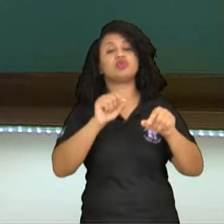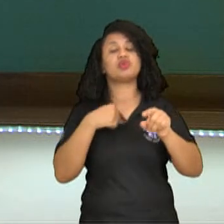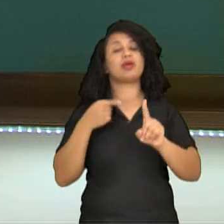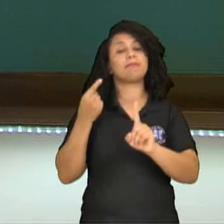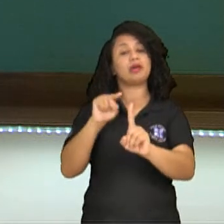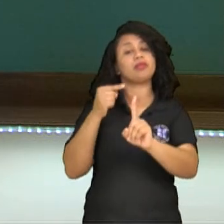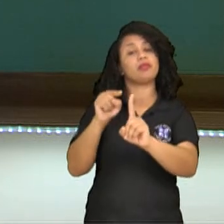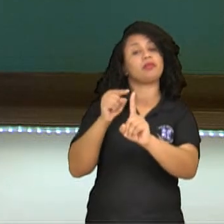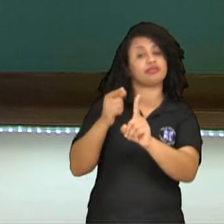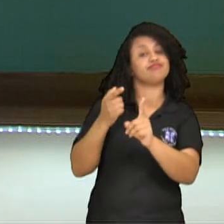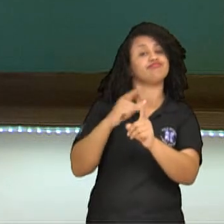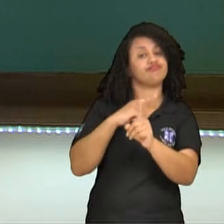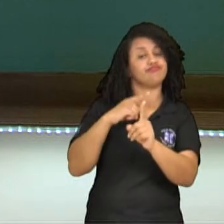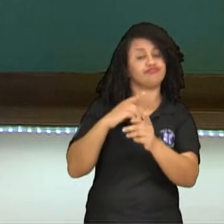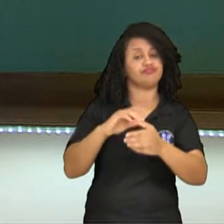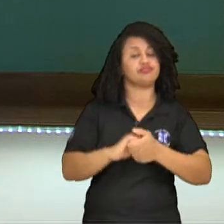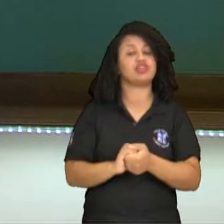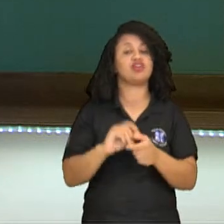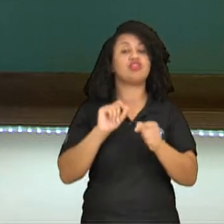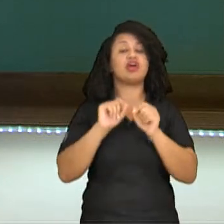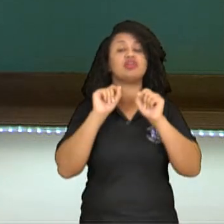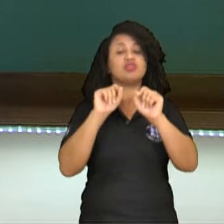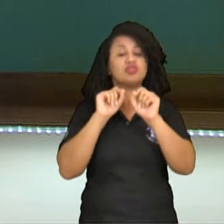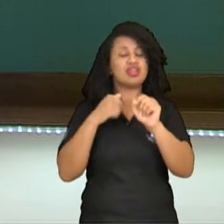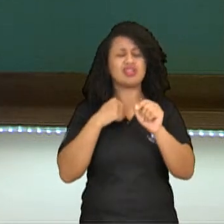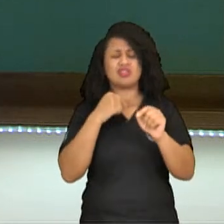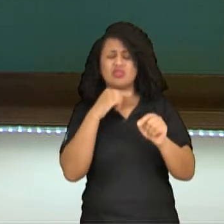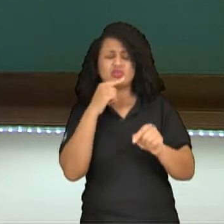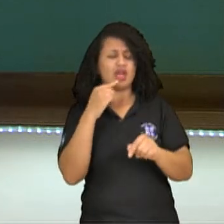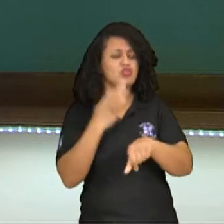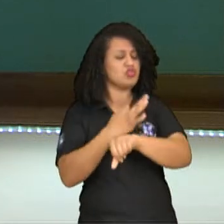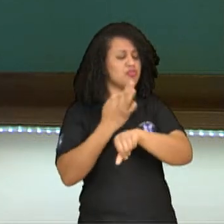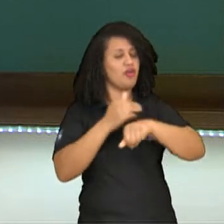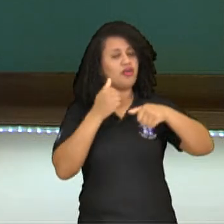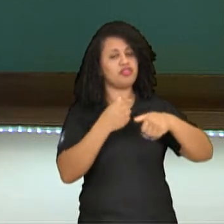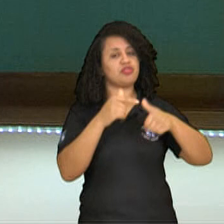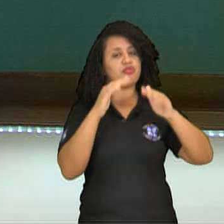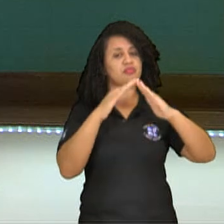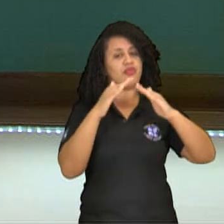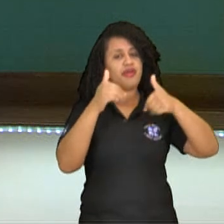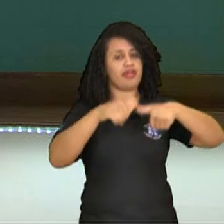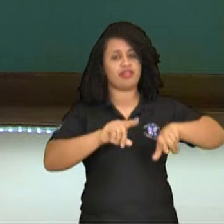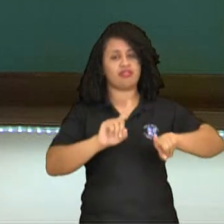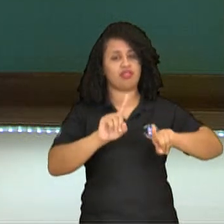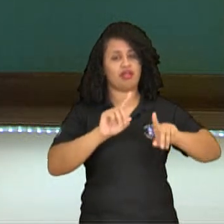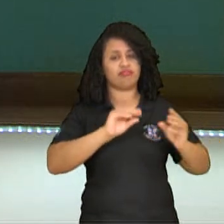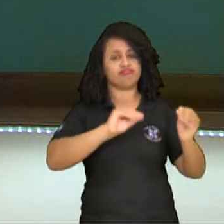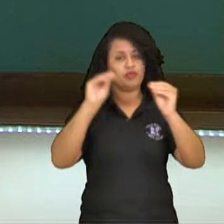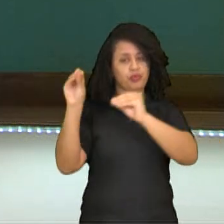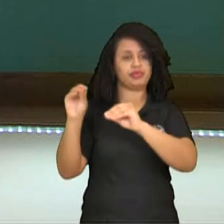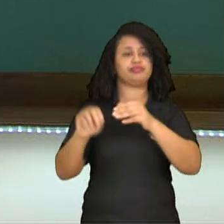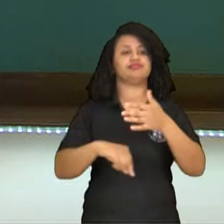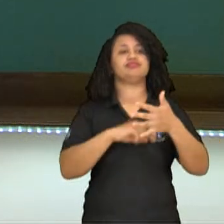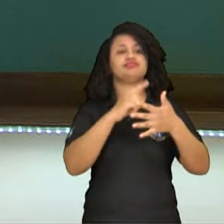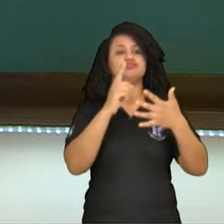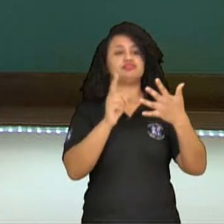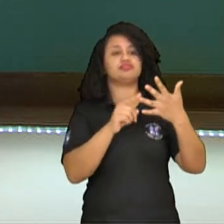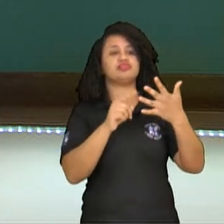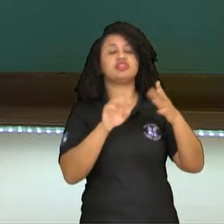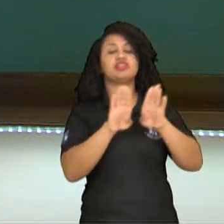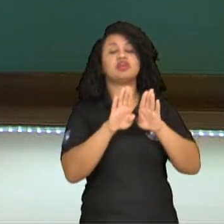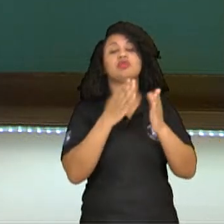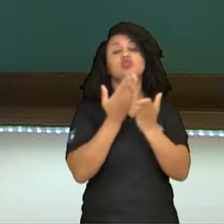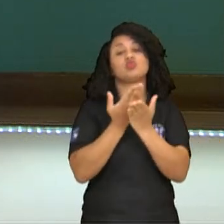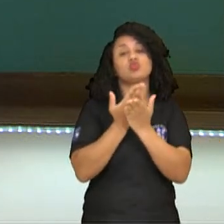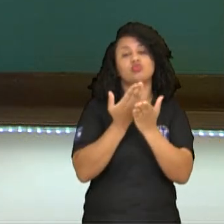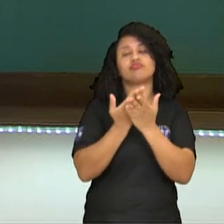perseguidas. Então o que eles fazem? Não consigo mais viver aqui. Acabam migrando. Causas relacionadas a estudo.